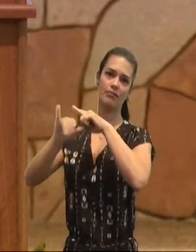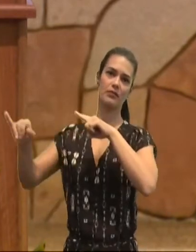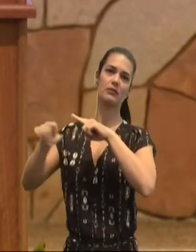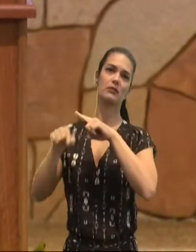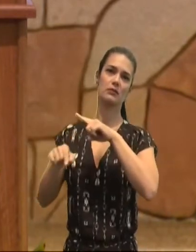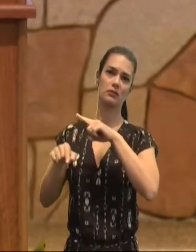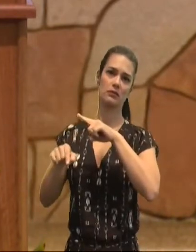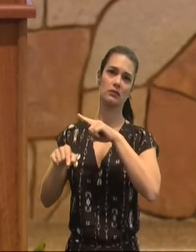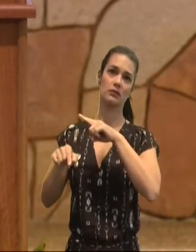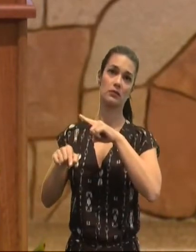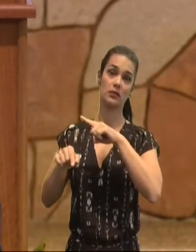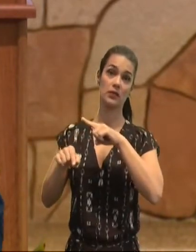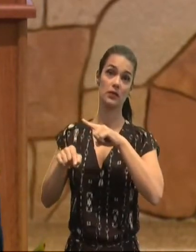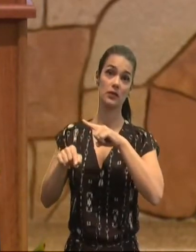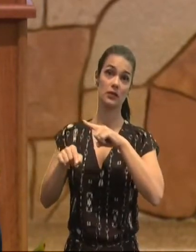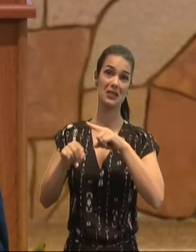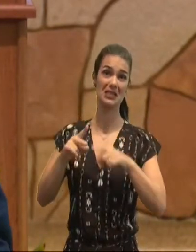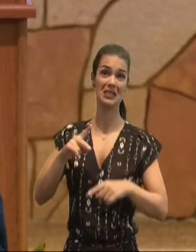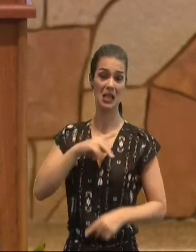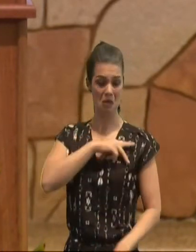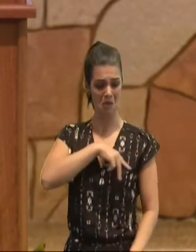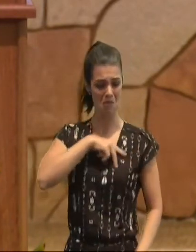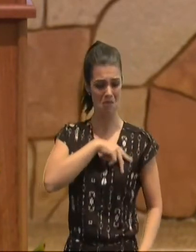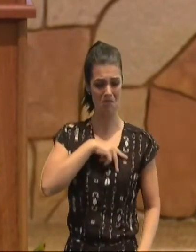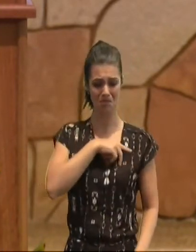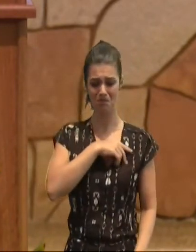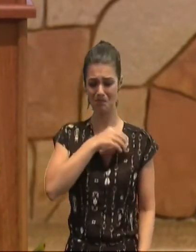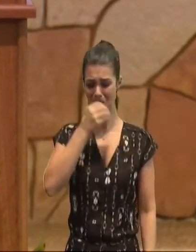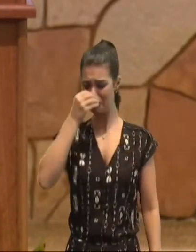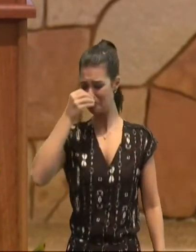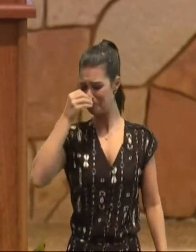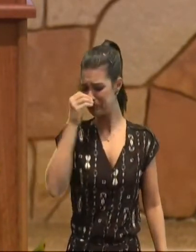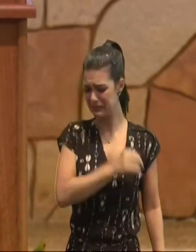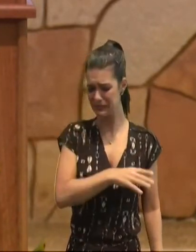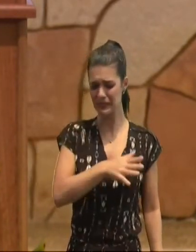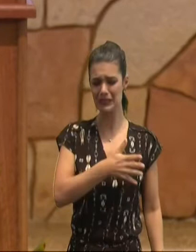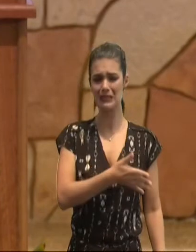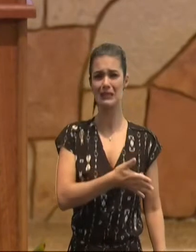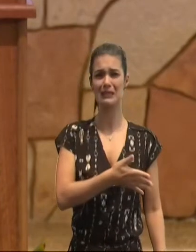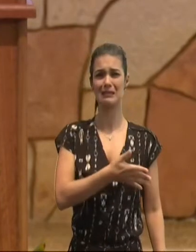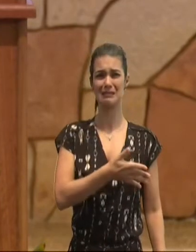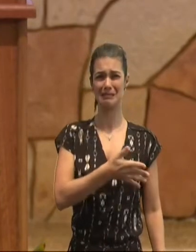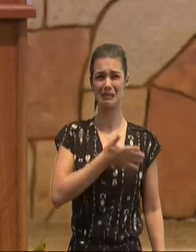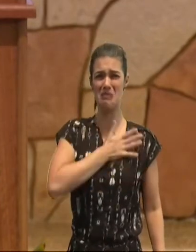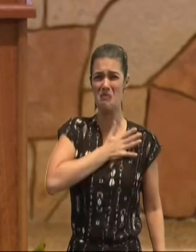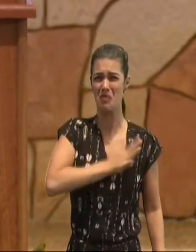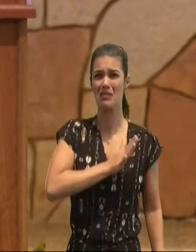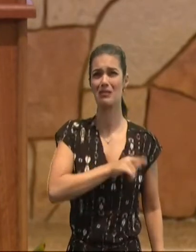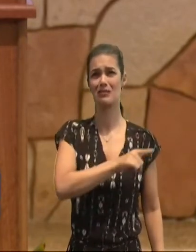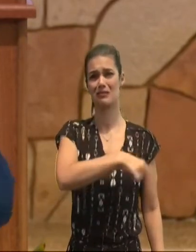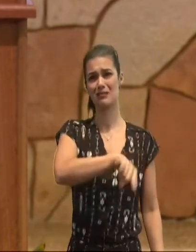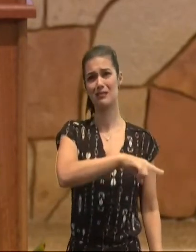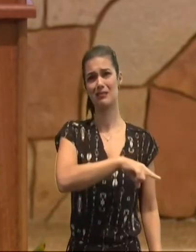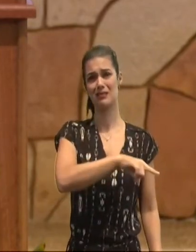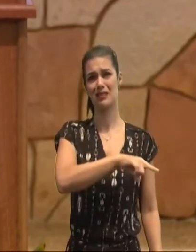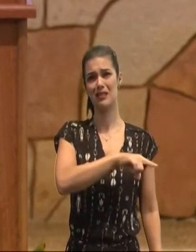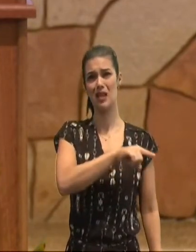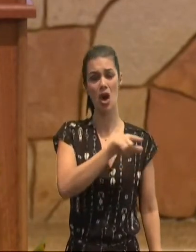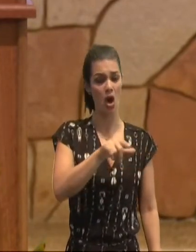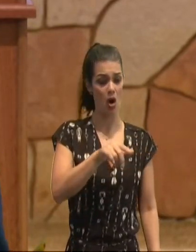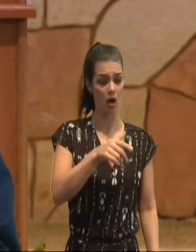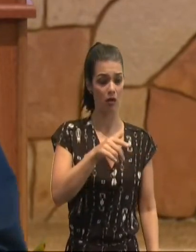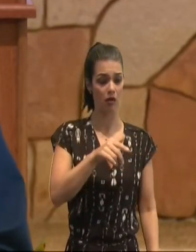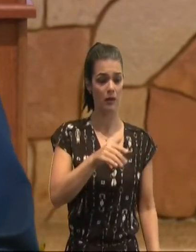demonstra, uma verdadeira, ojeriza, por esses irmãos, e quer mostrar, que esses, que esses falsos irmãos, esses falsos